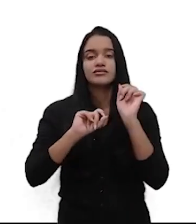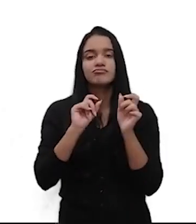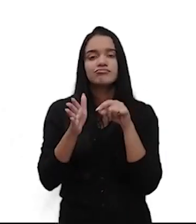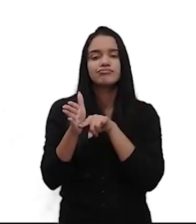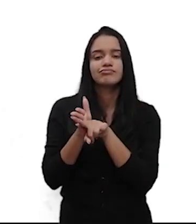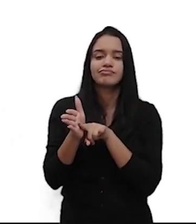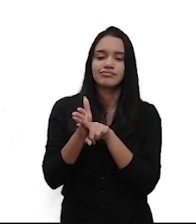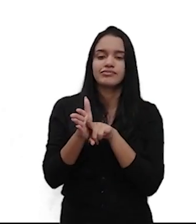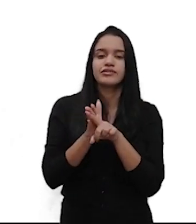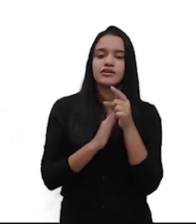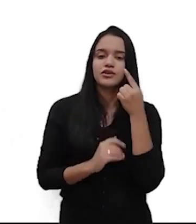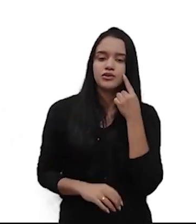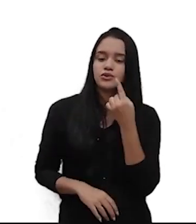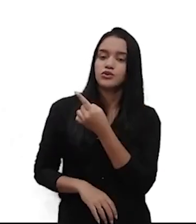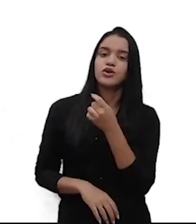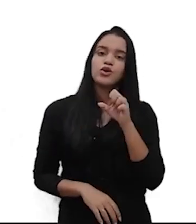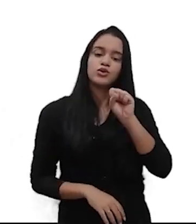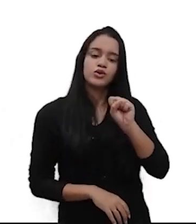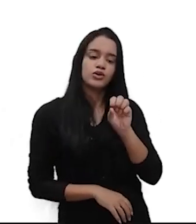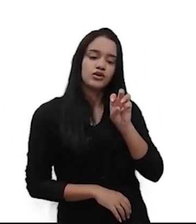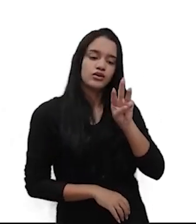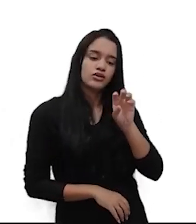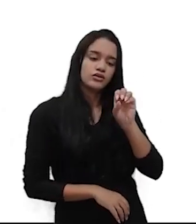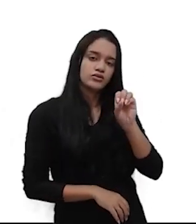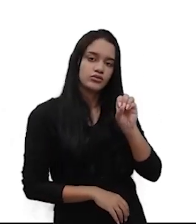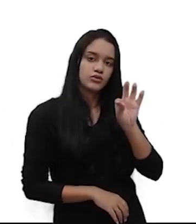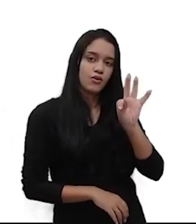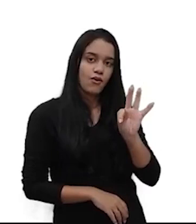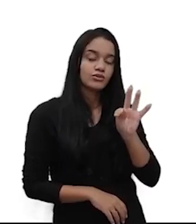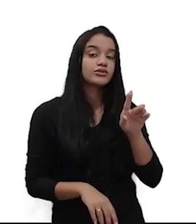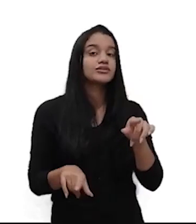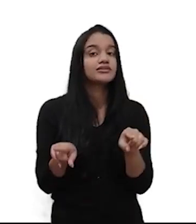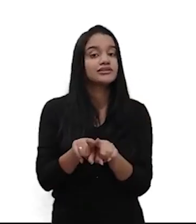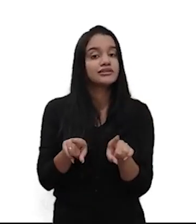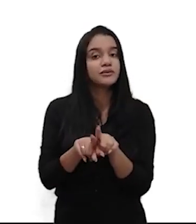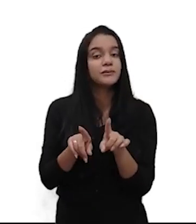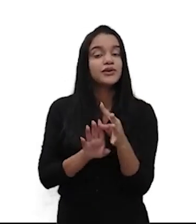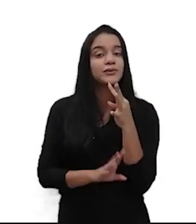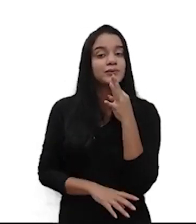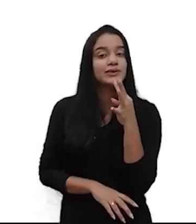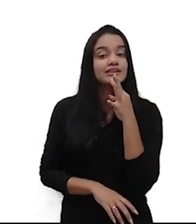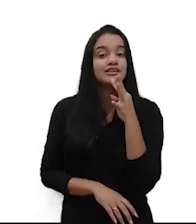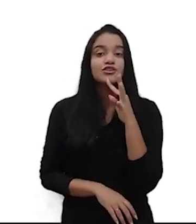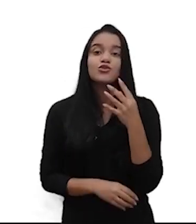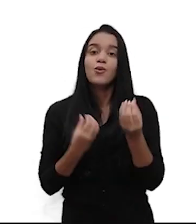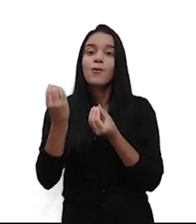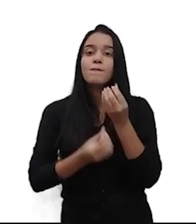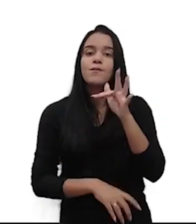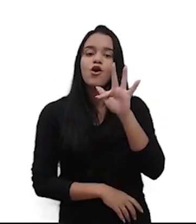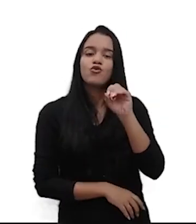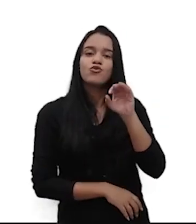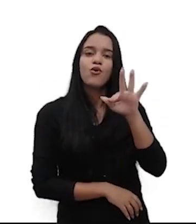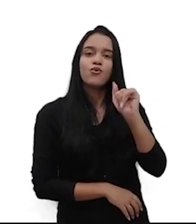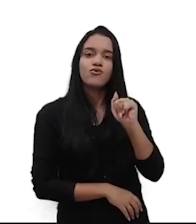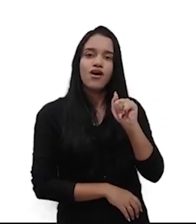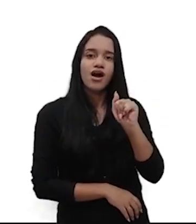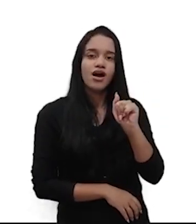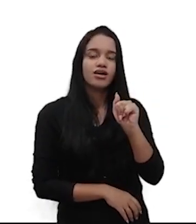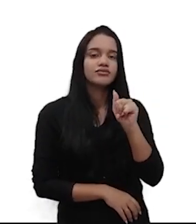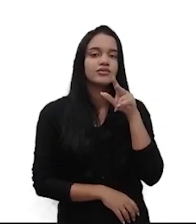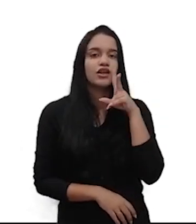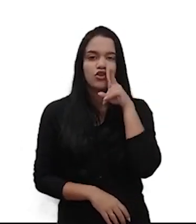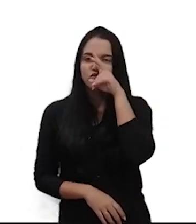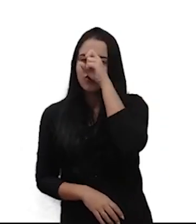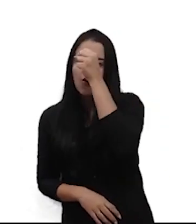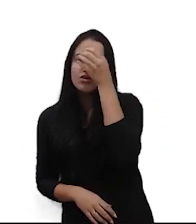SWOT. Isso mesmo, análise SWOT. Ou também conhecido como FOFA. Forças e fraquezas,